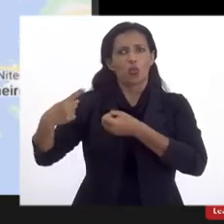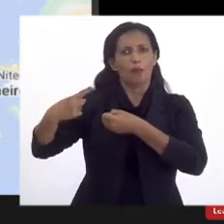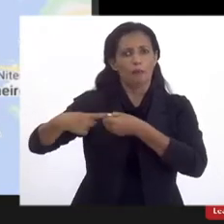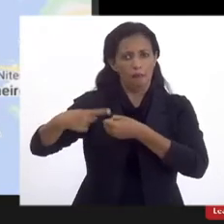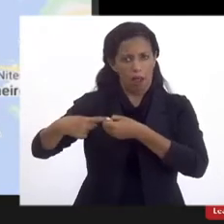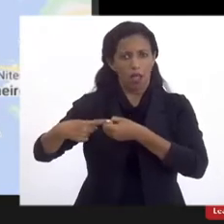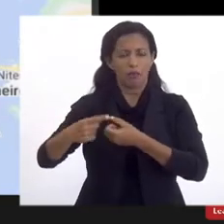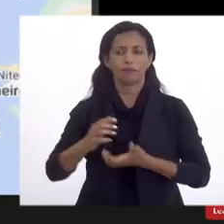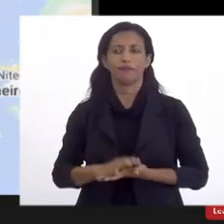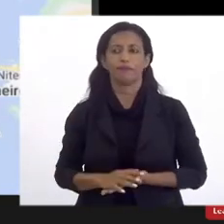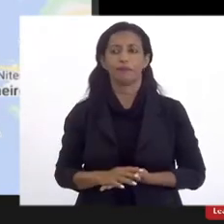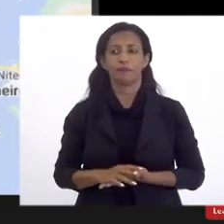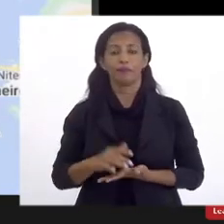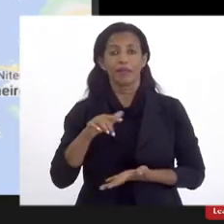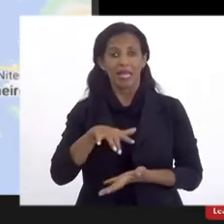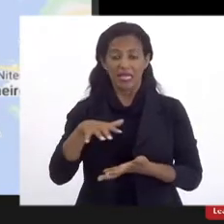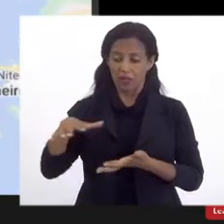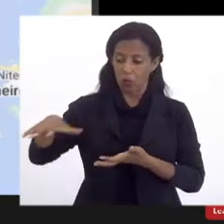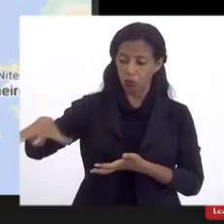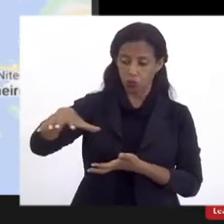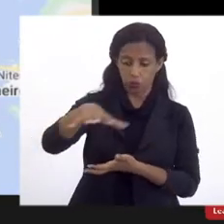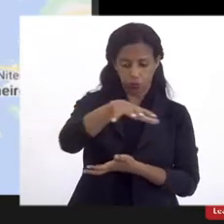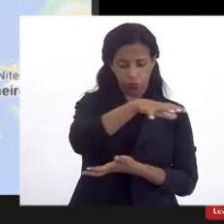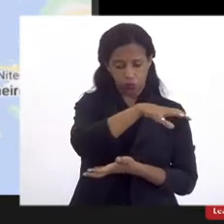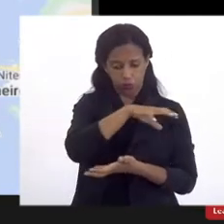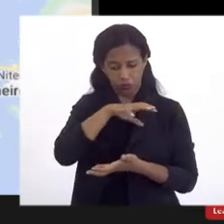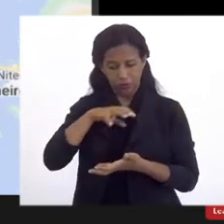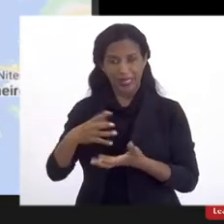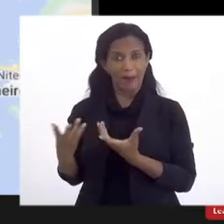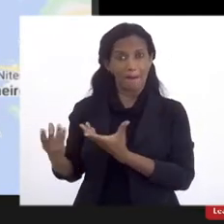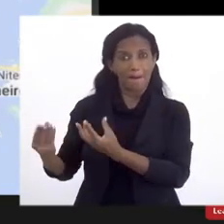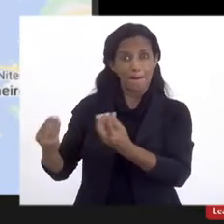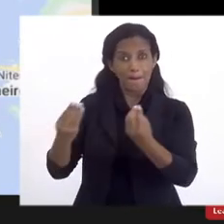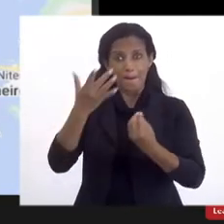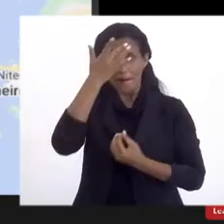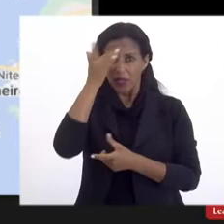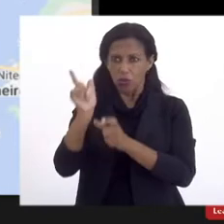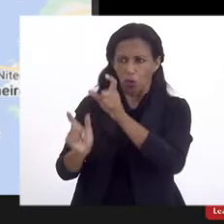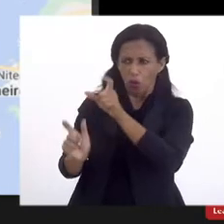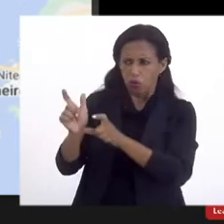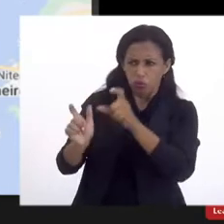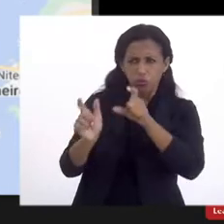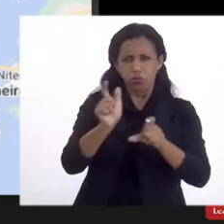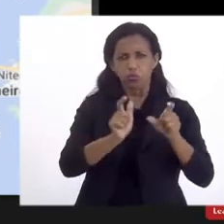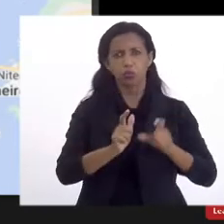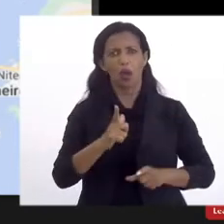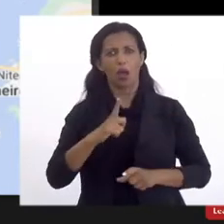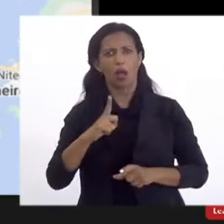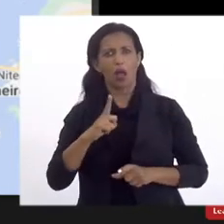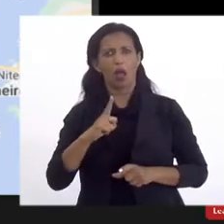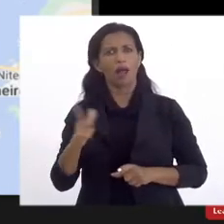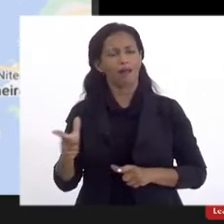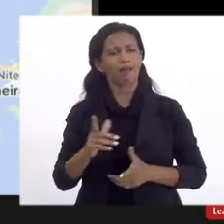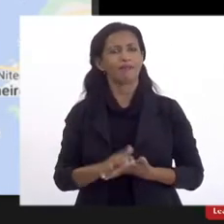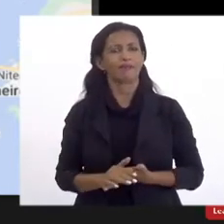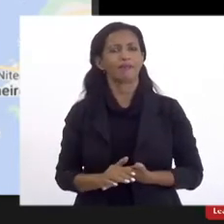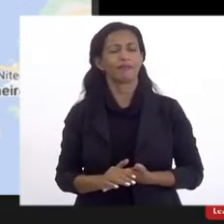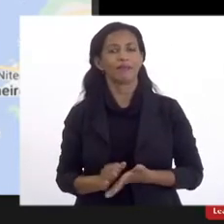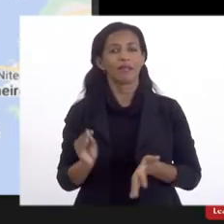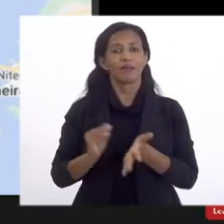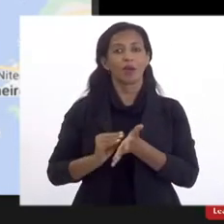AP5. Essas regiões, além de muito populosas, né, elas são também detentoras de baixos índices de